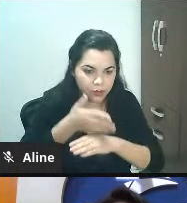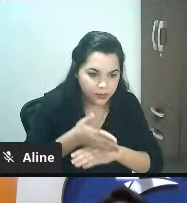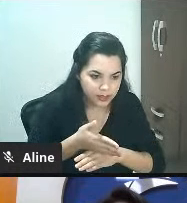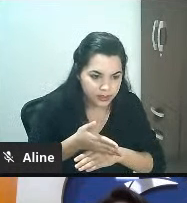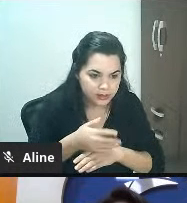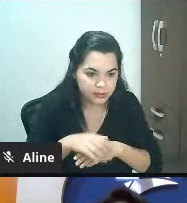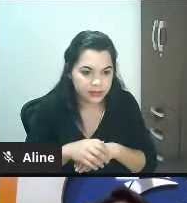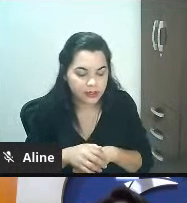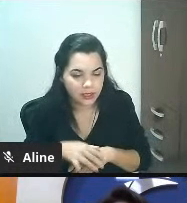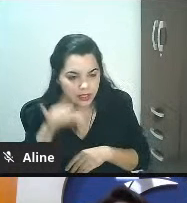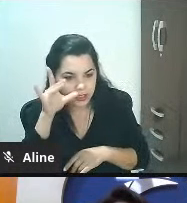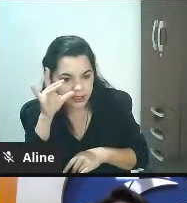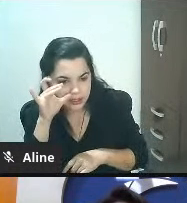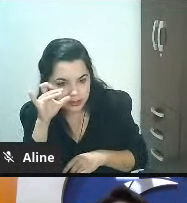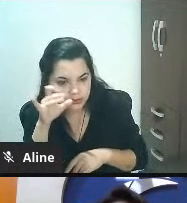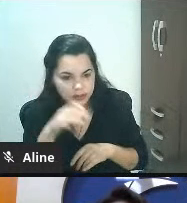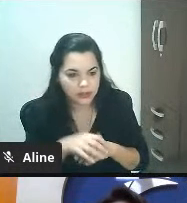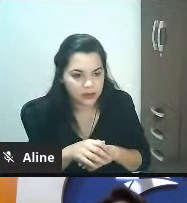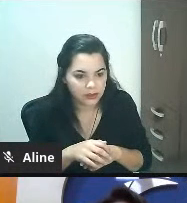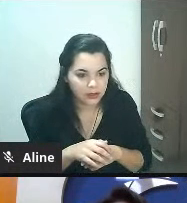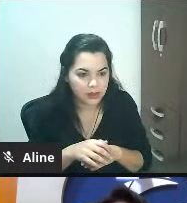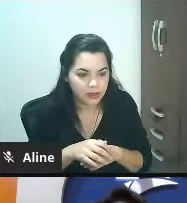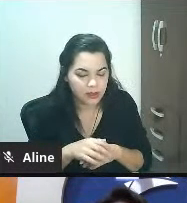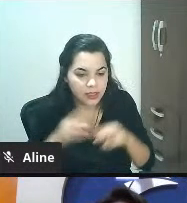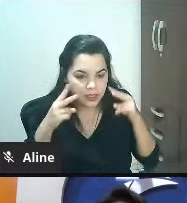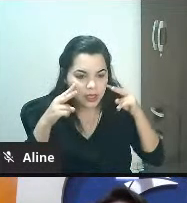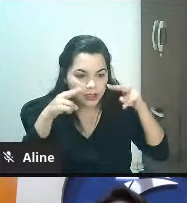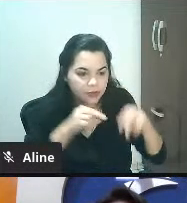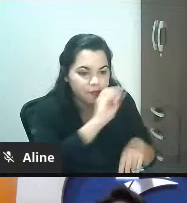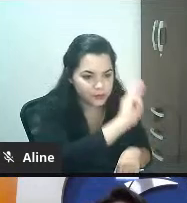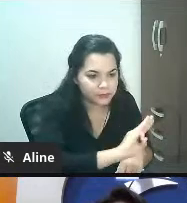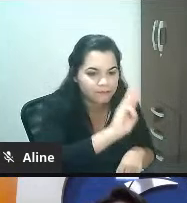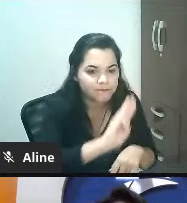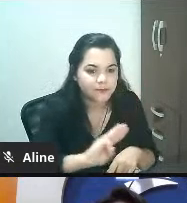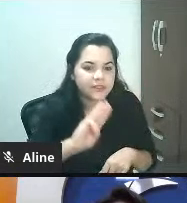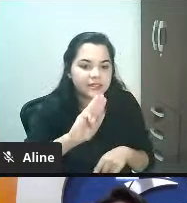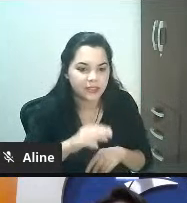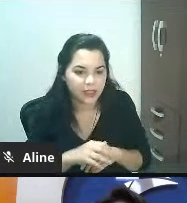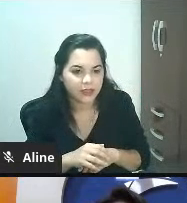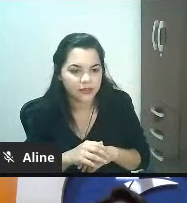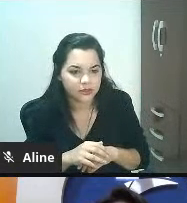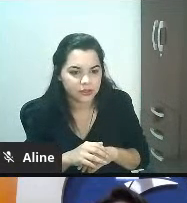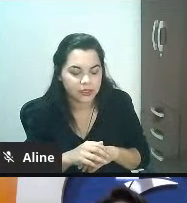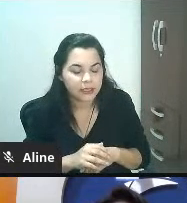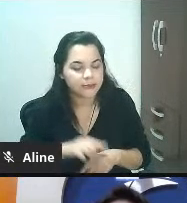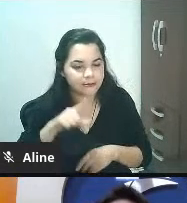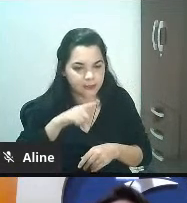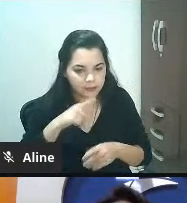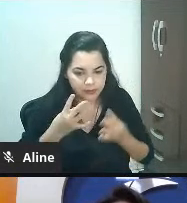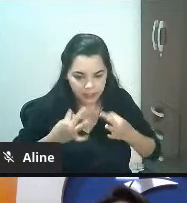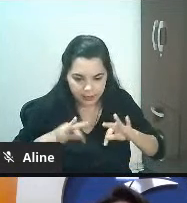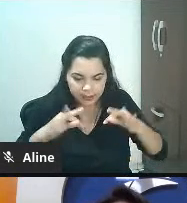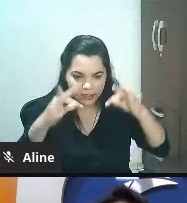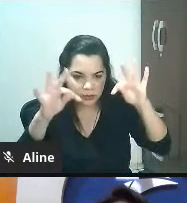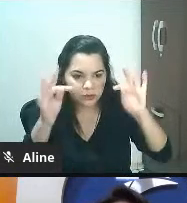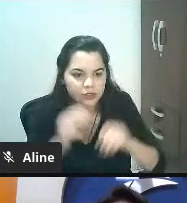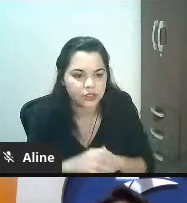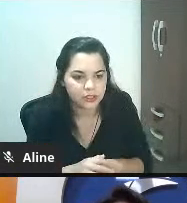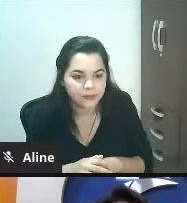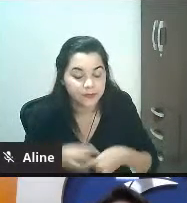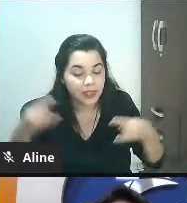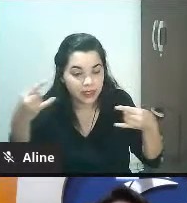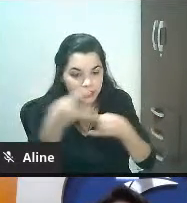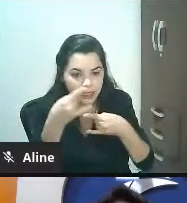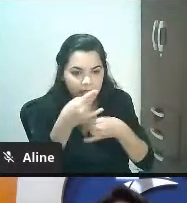essa loja eu escolhi um calçado que me mandou para dentro do site deles quer dizer não falta ferramentas lives olha que interessante